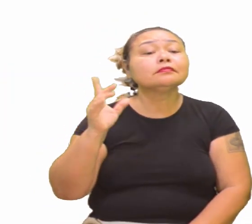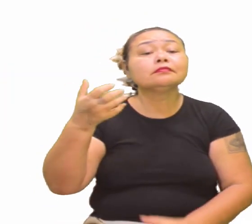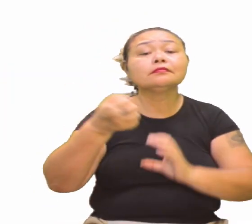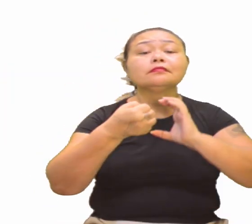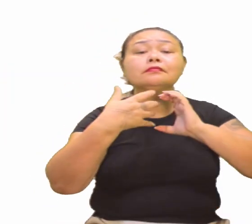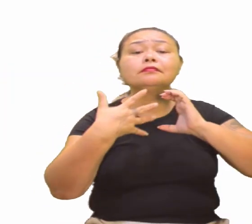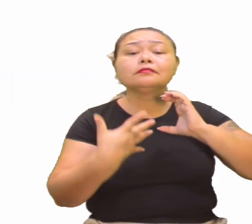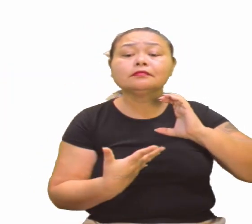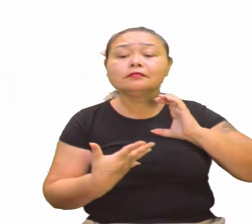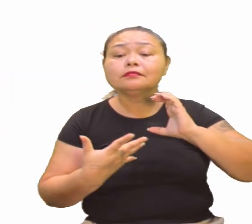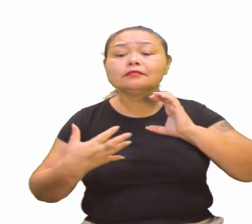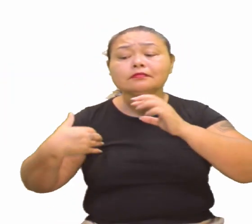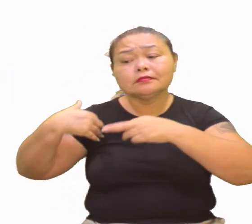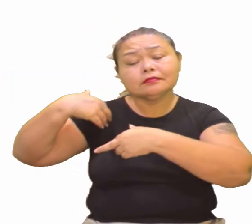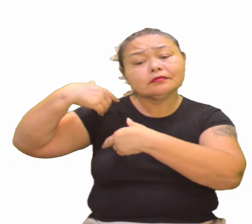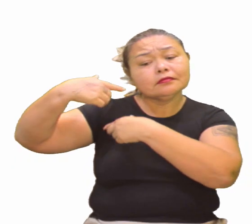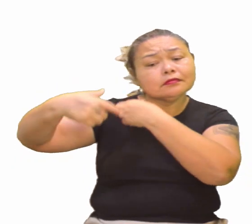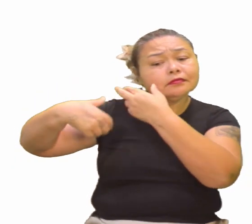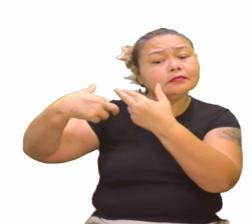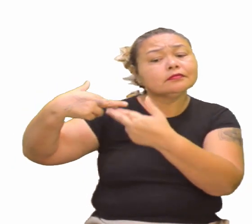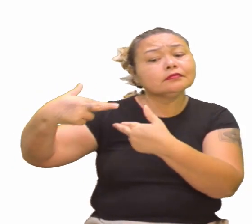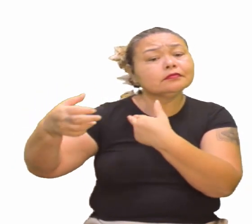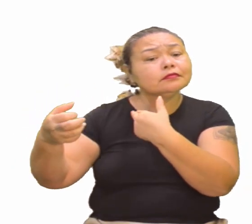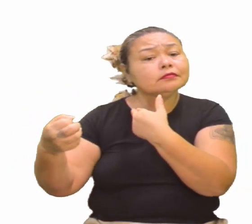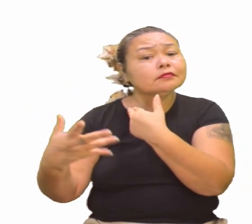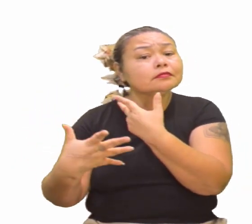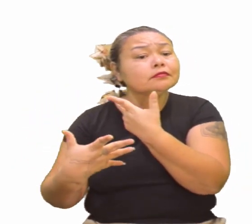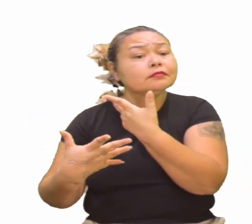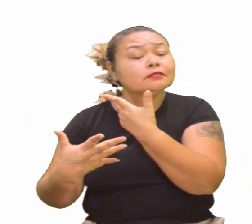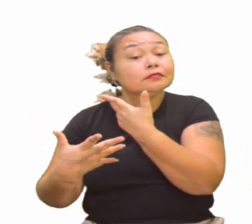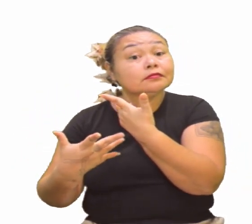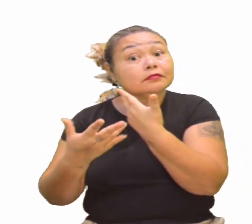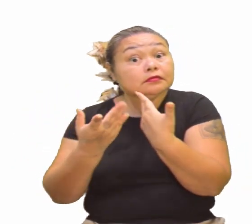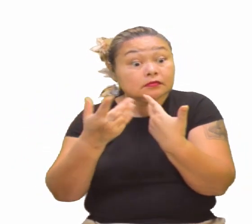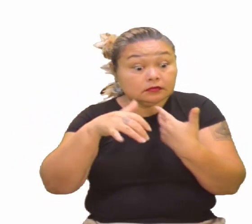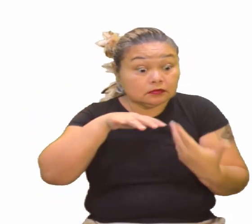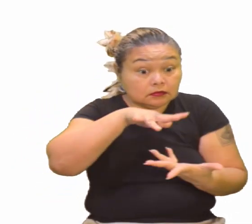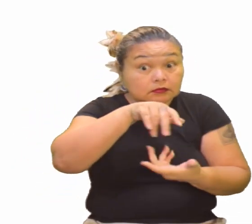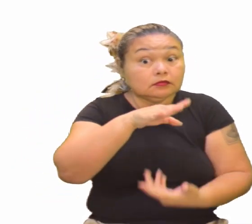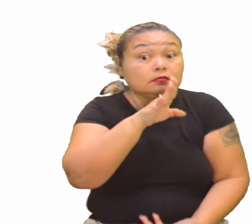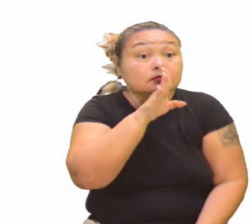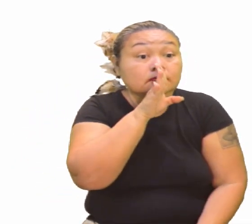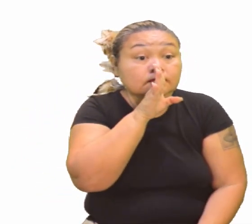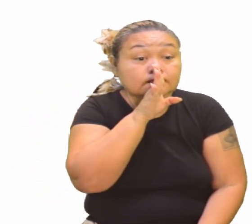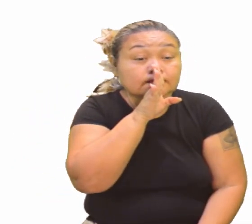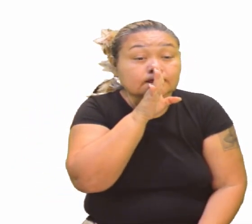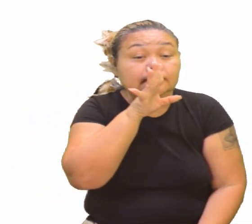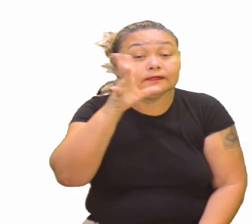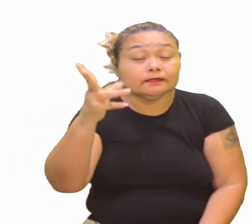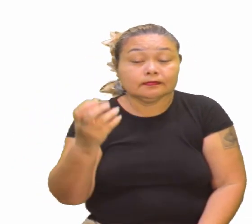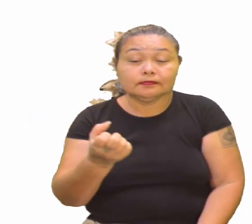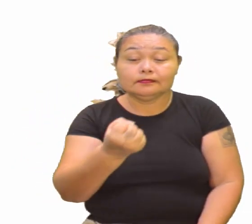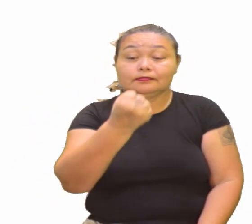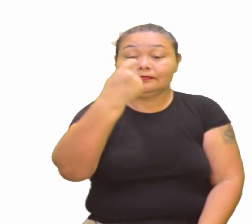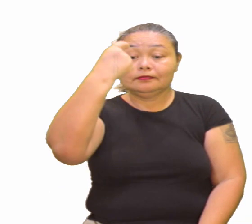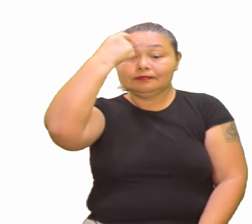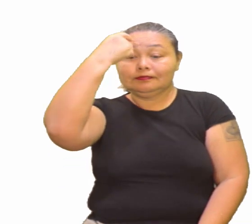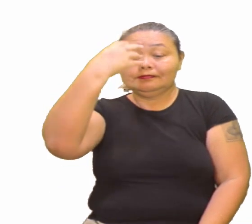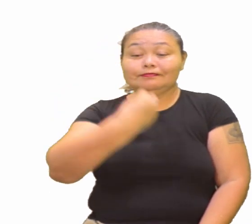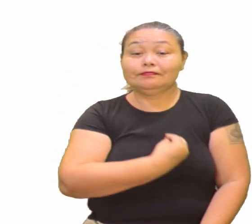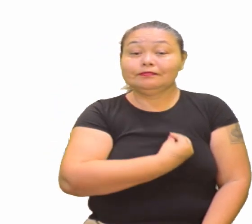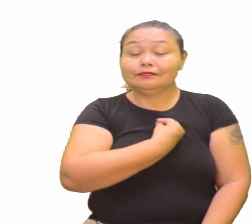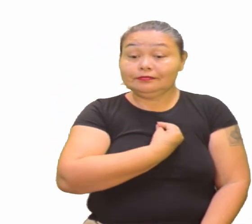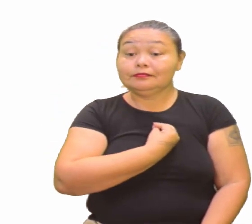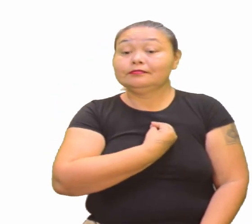característica do Renascimento. Viu que eles viam um mundo estático, tá? Ó, resgate do ideal da vida